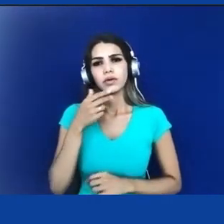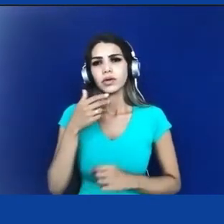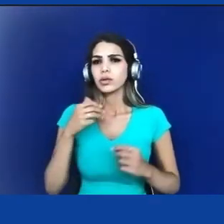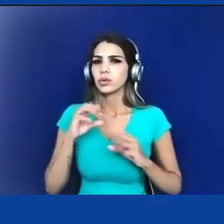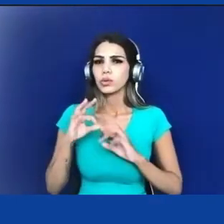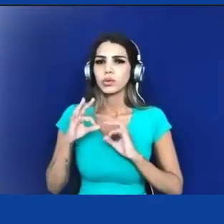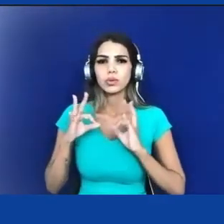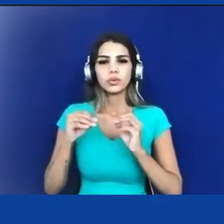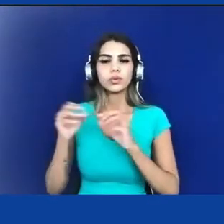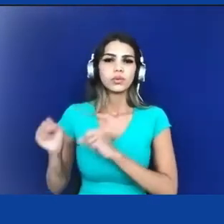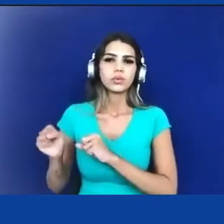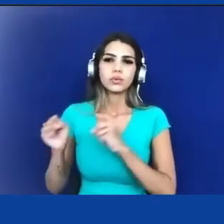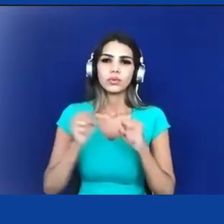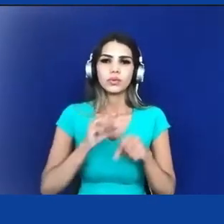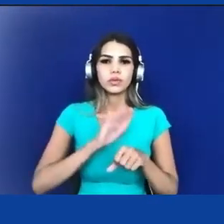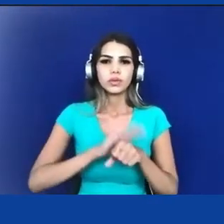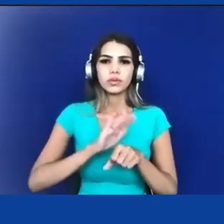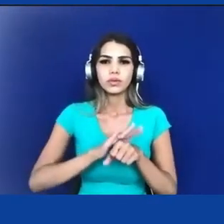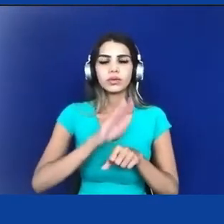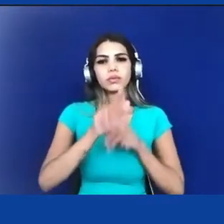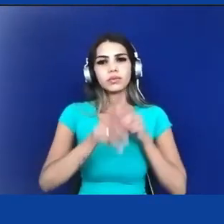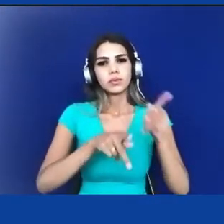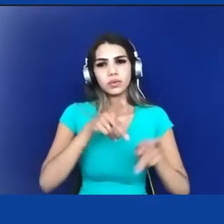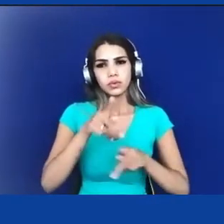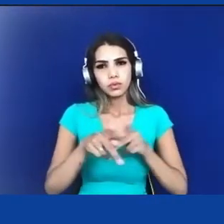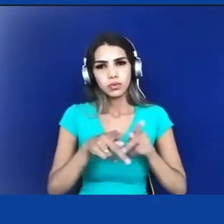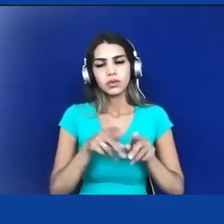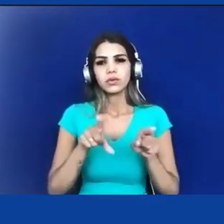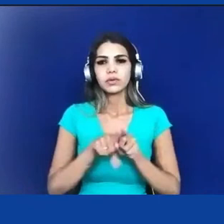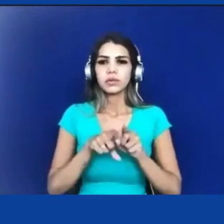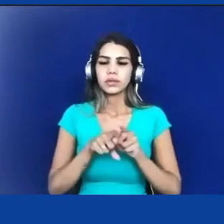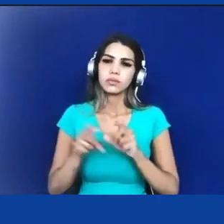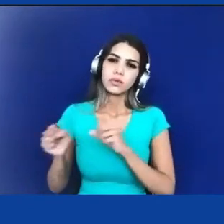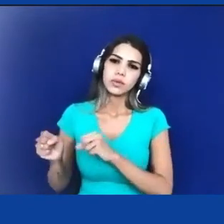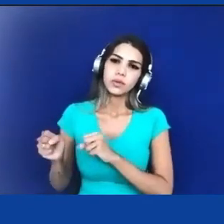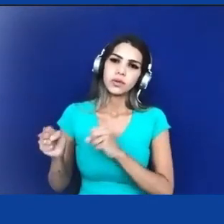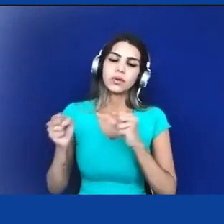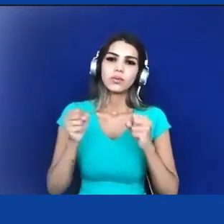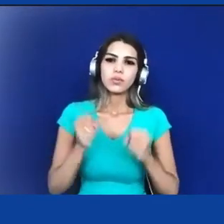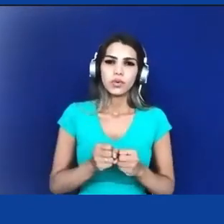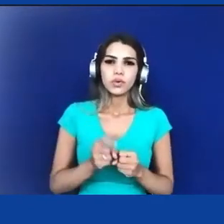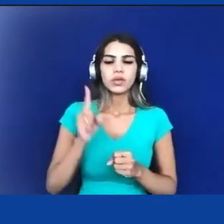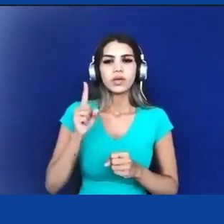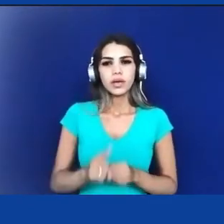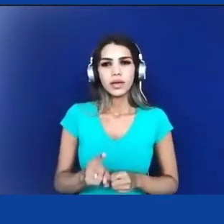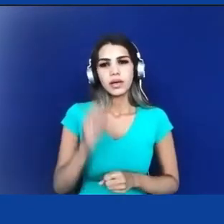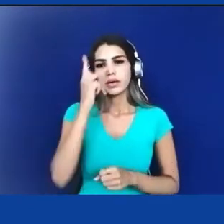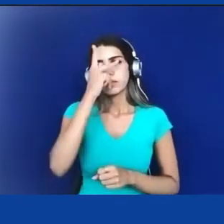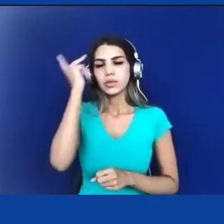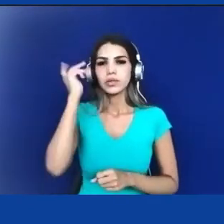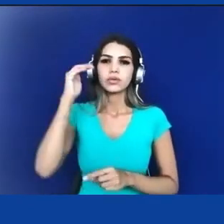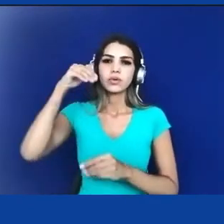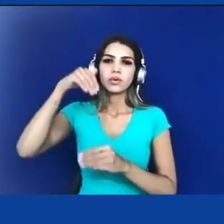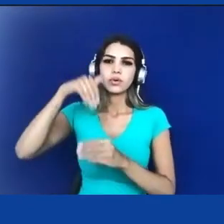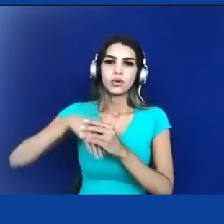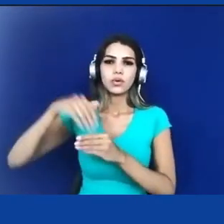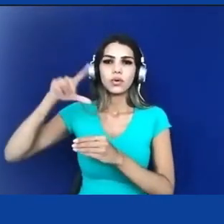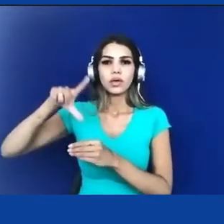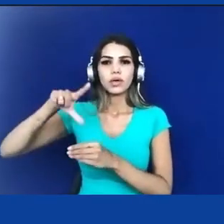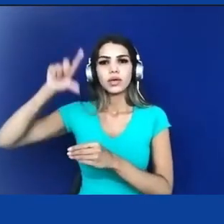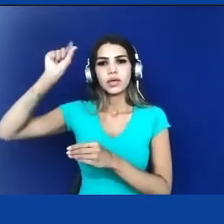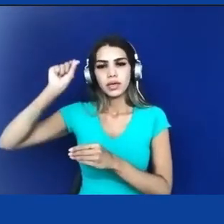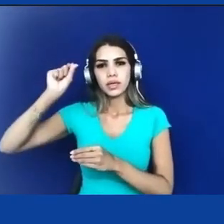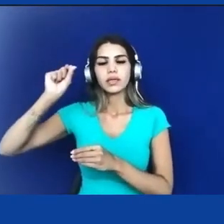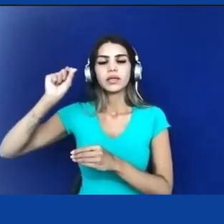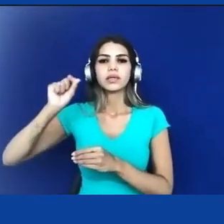povo que exerce por meio de representantes eleitos e diretamente nos termos da constituição então se o poder